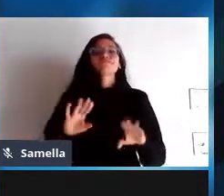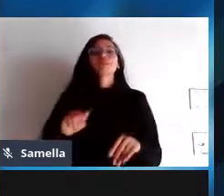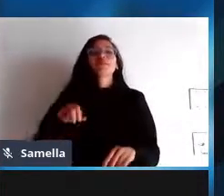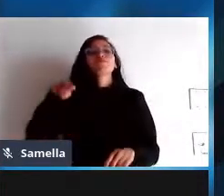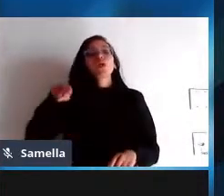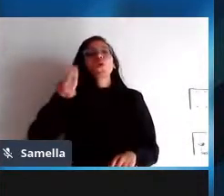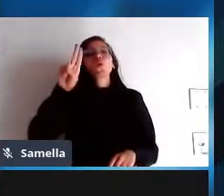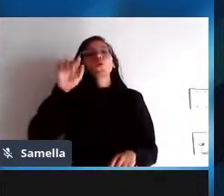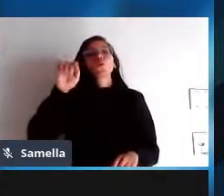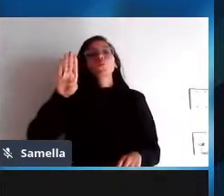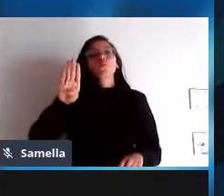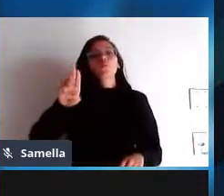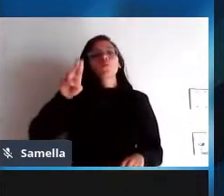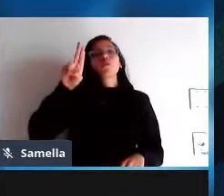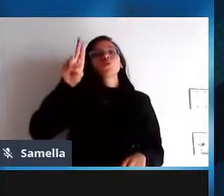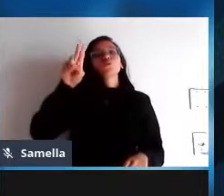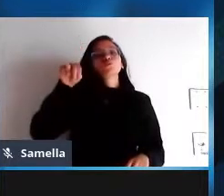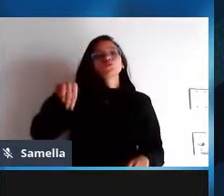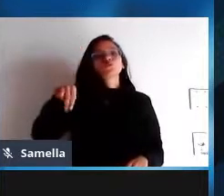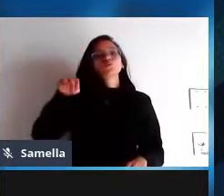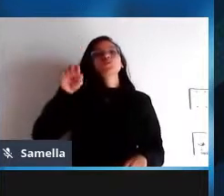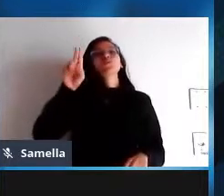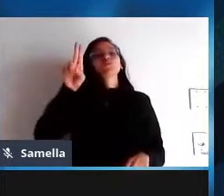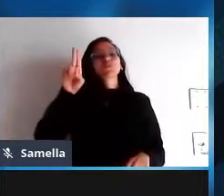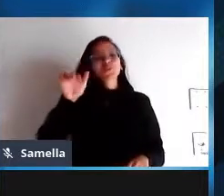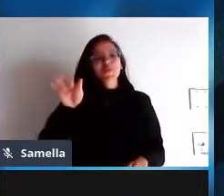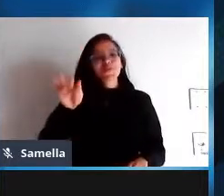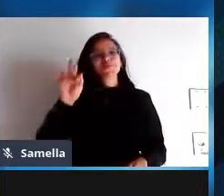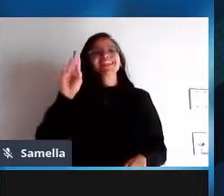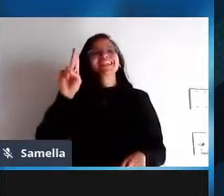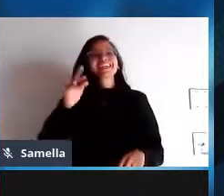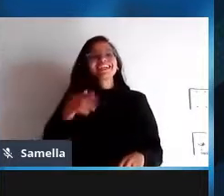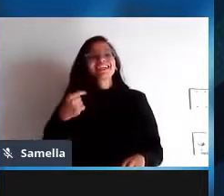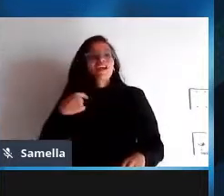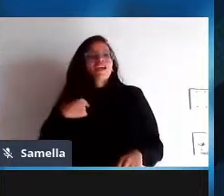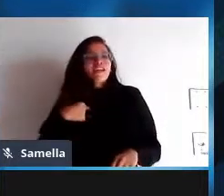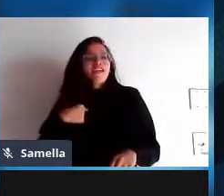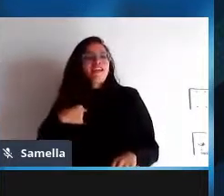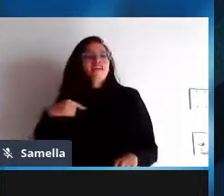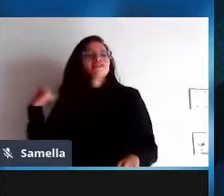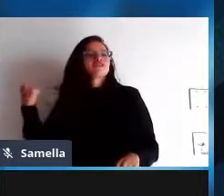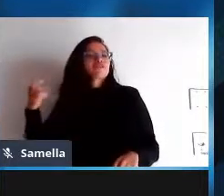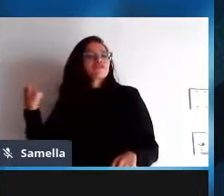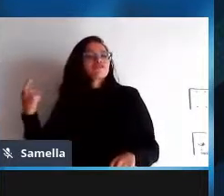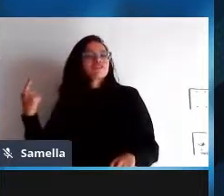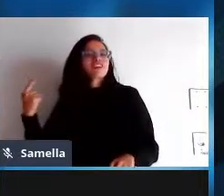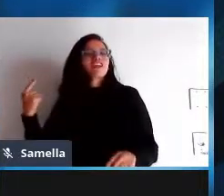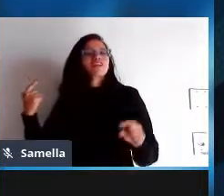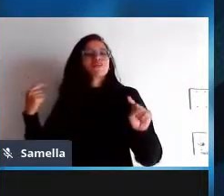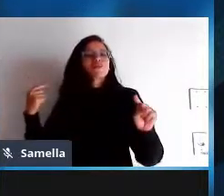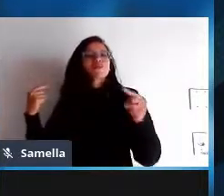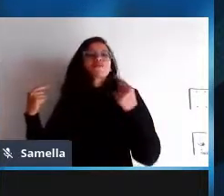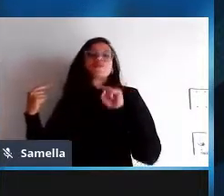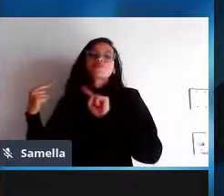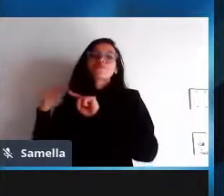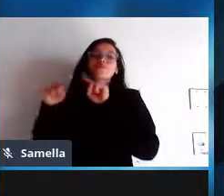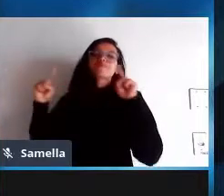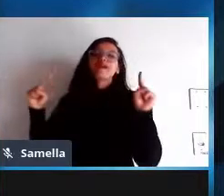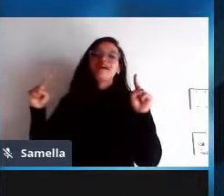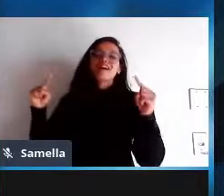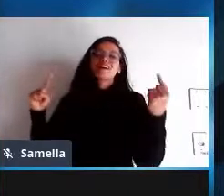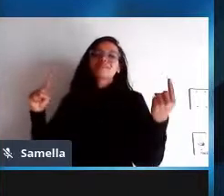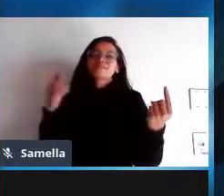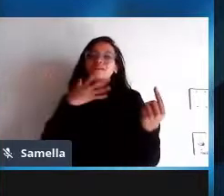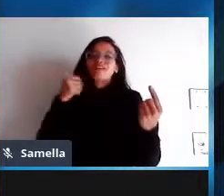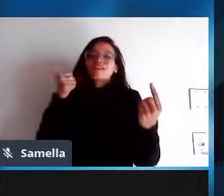Ubuntu que também está da distribuição né eu sou o que sou pelo que todos nós somos então isso faz